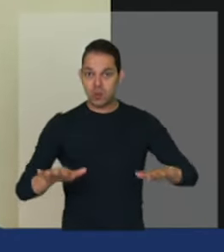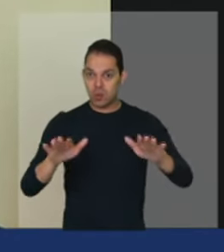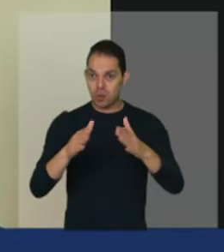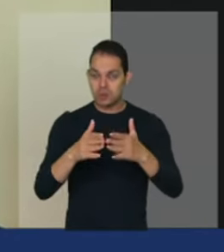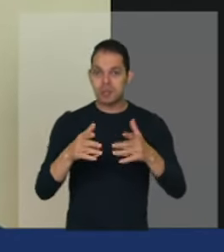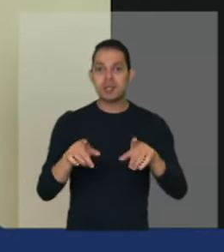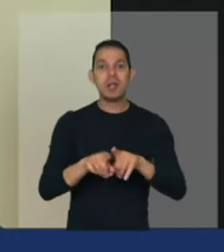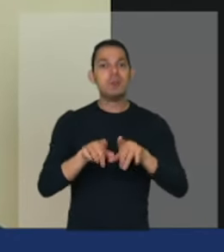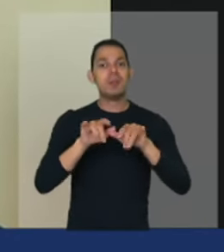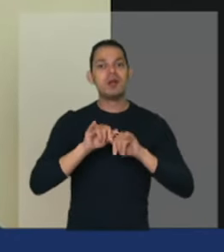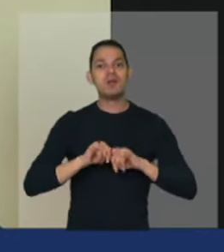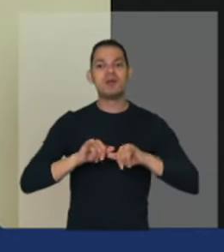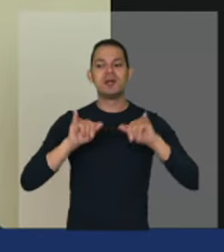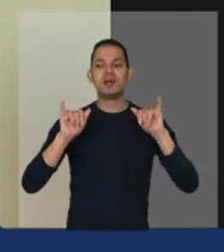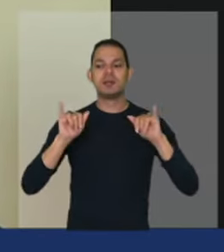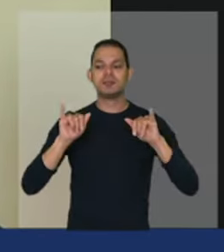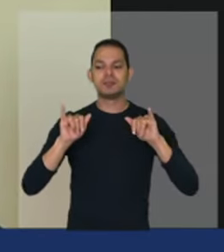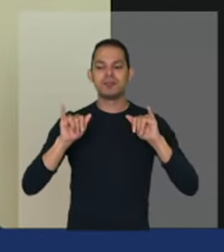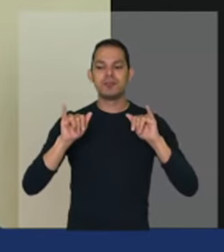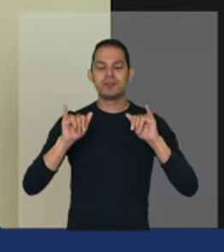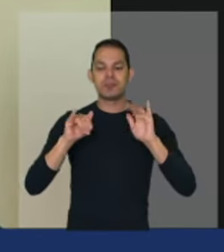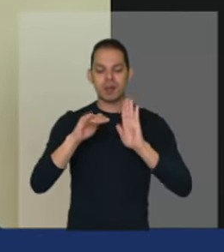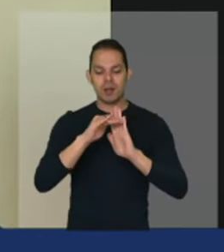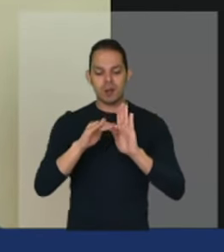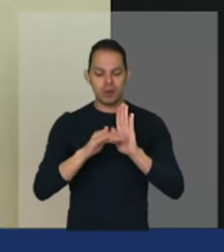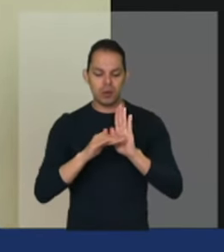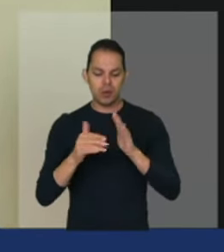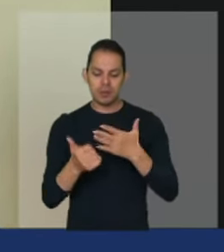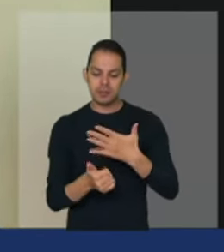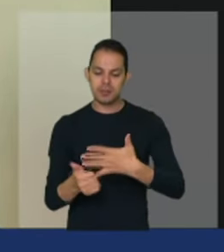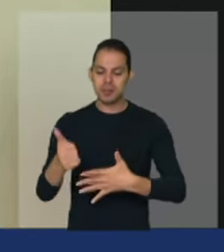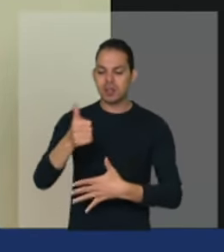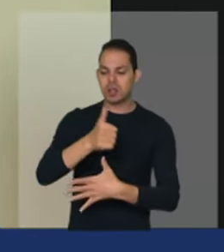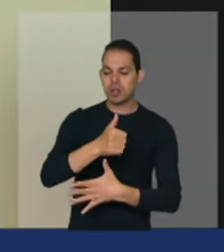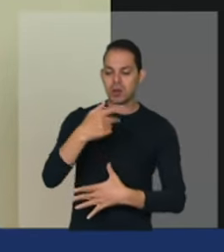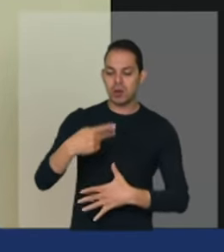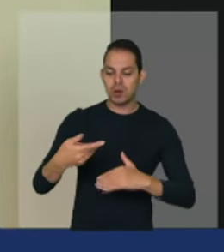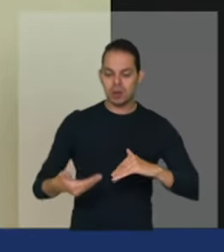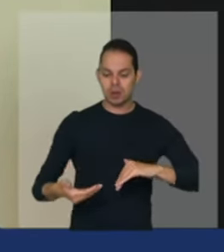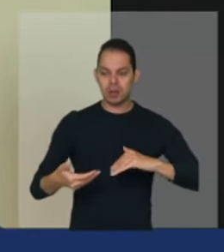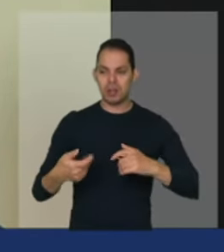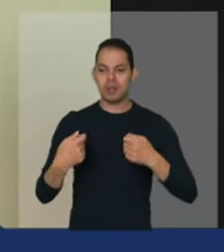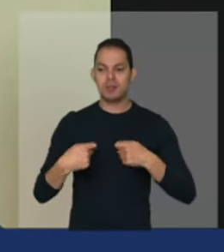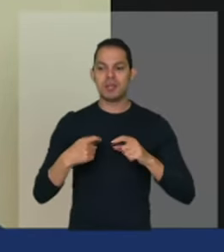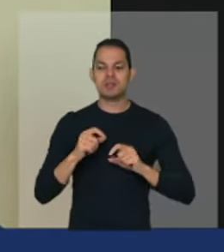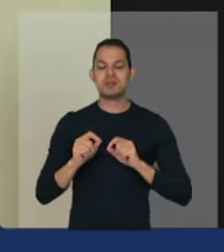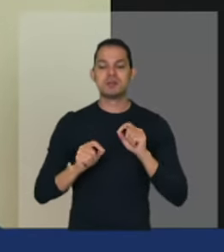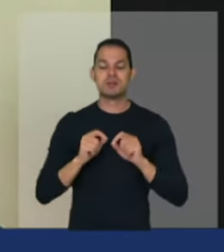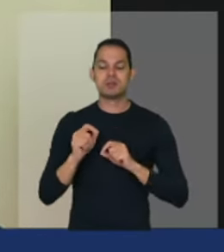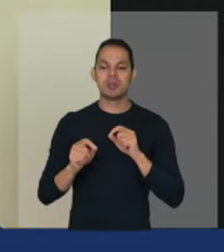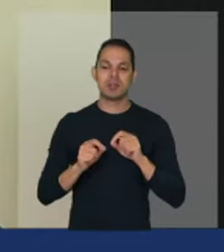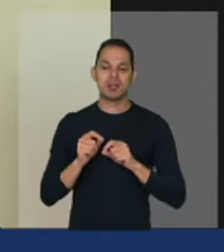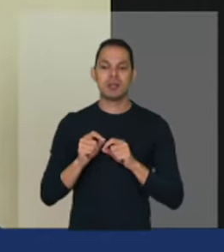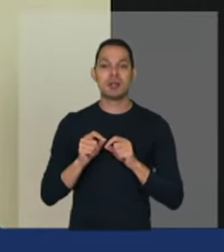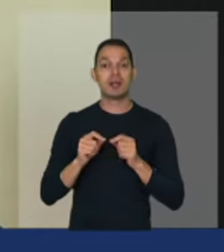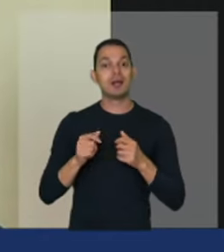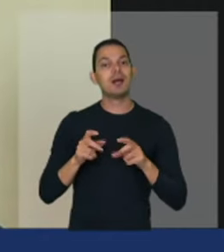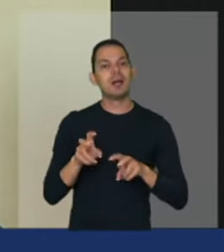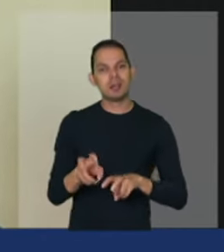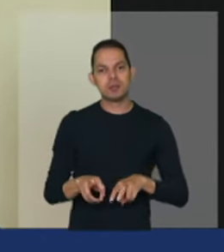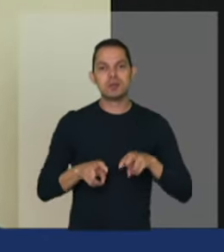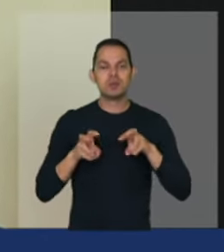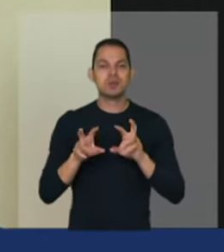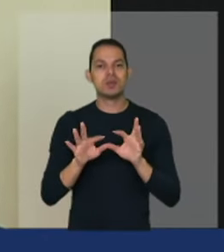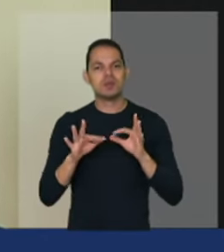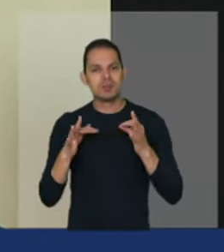topo da pauta de prioridade do congresso nacional é preciso estar ali a agricultura familiar com as